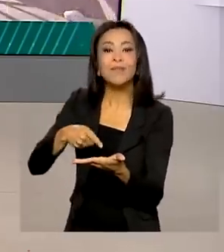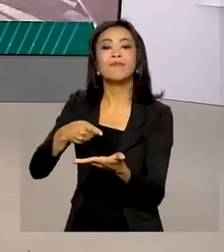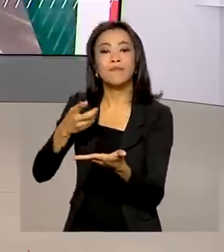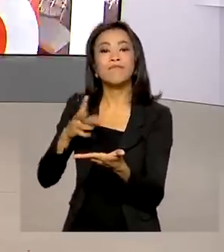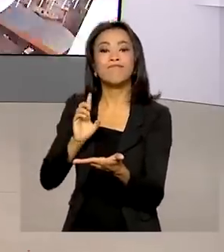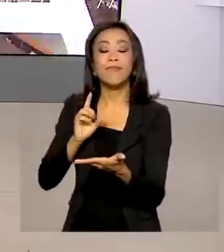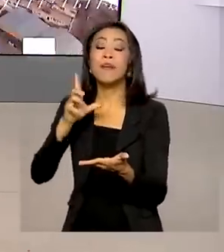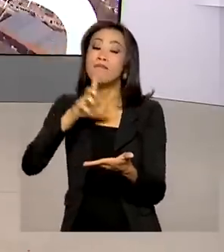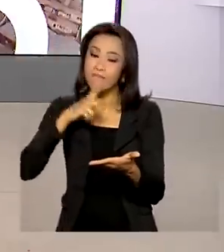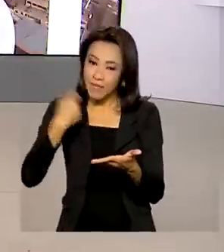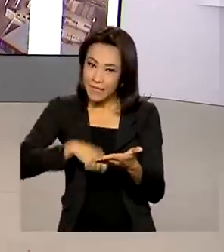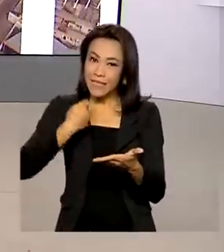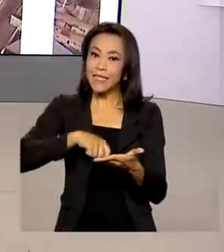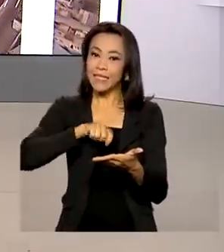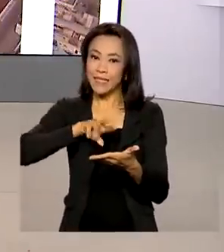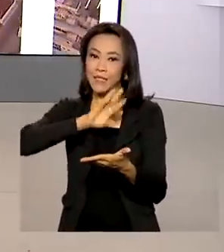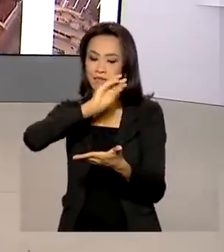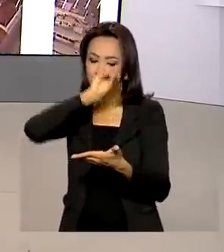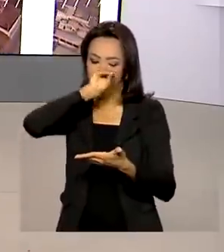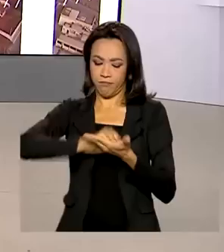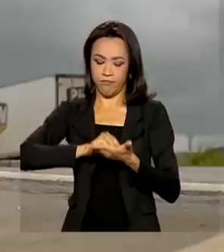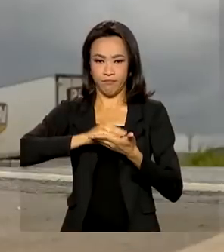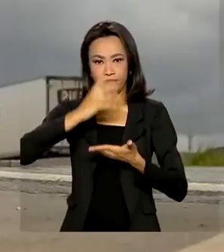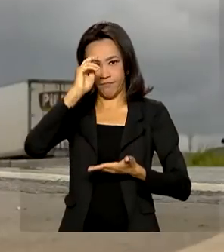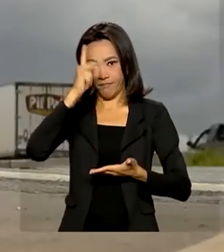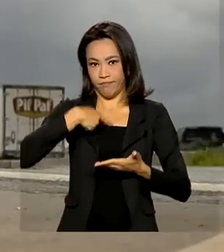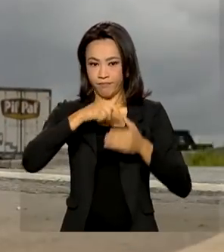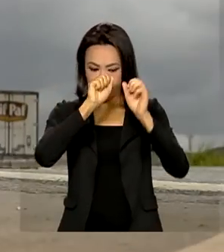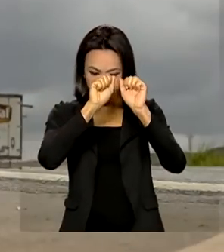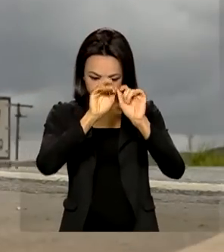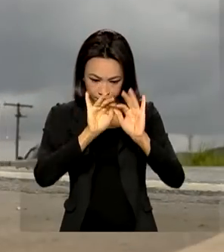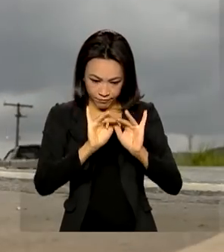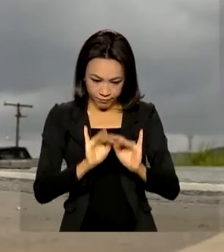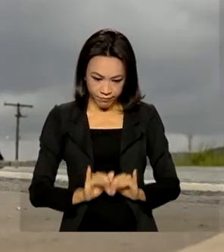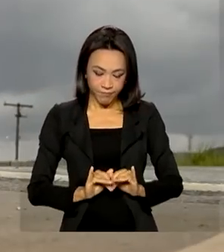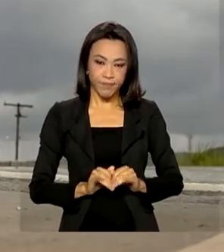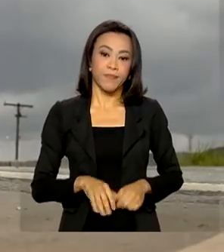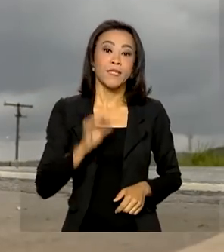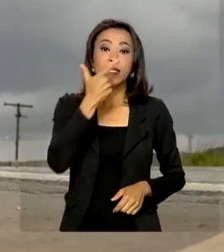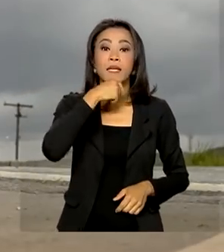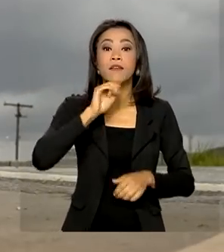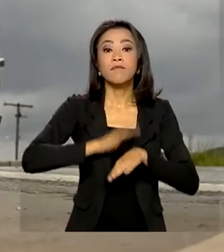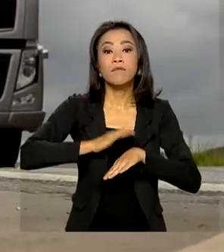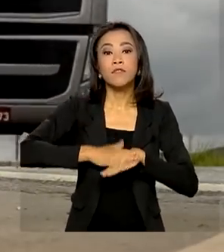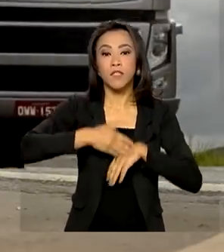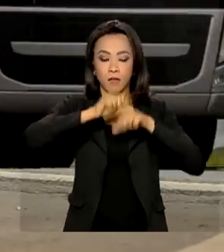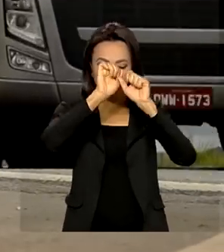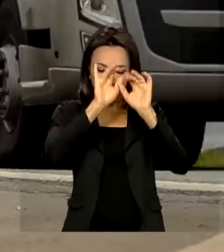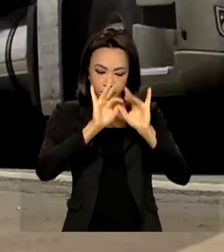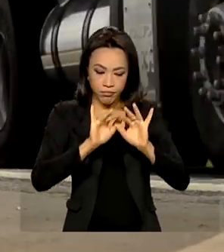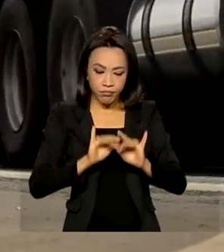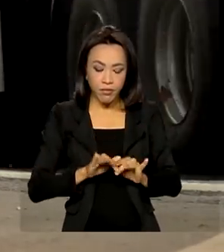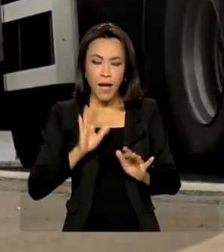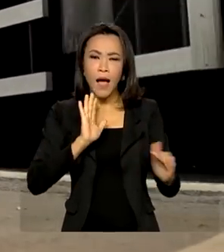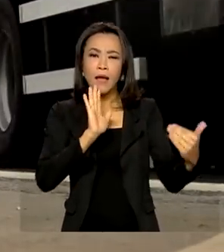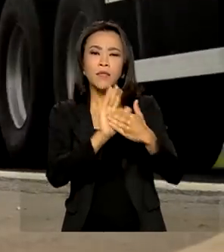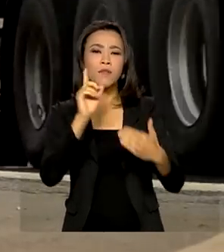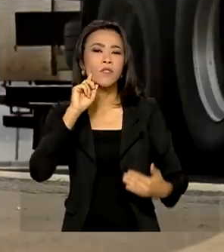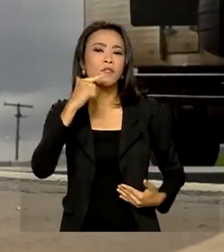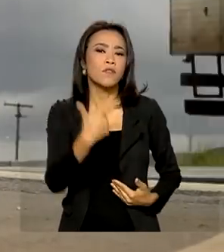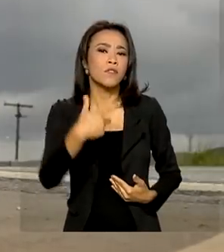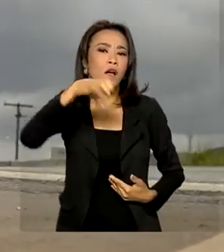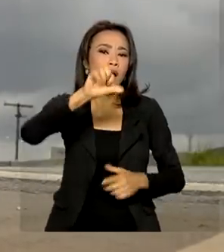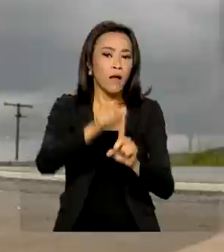neste ano, devem preencher a autodeclaração. Quem fizer a autodeclaração até o dia 29 de